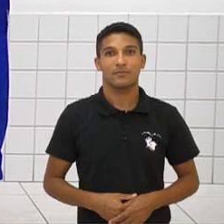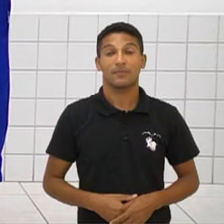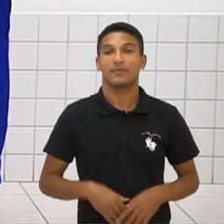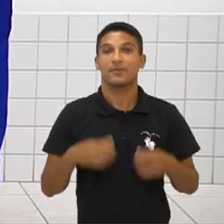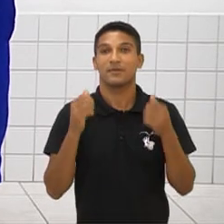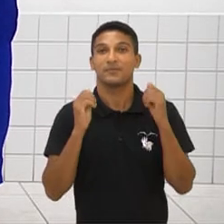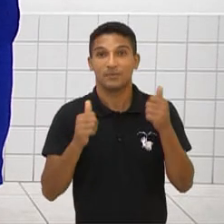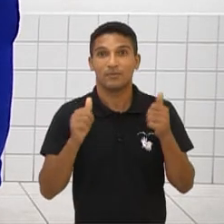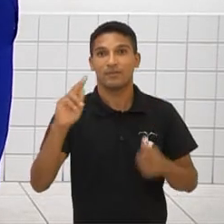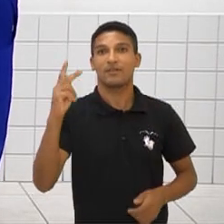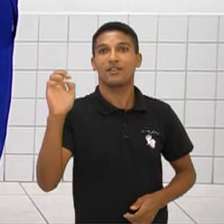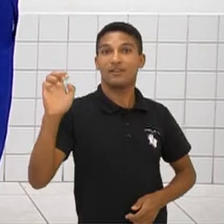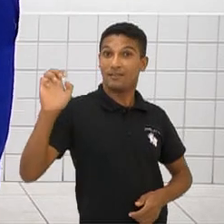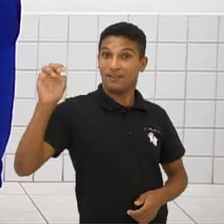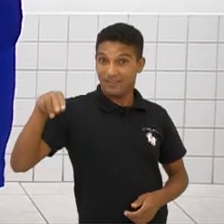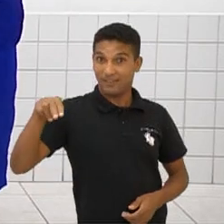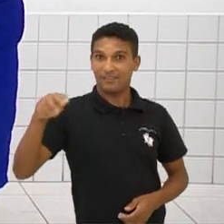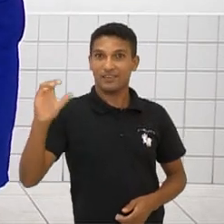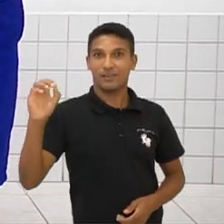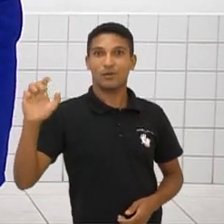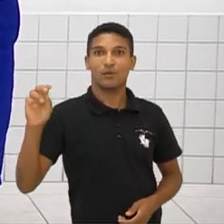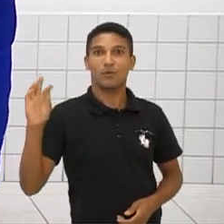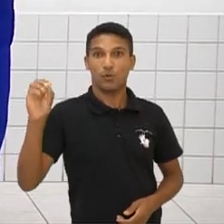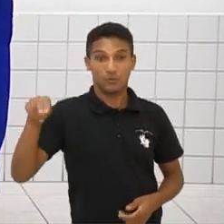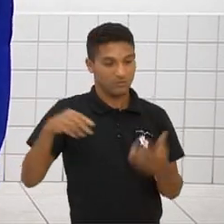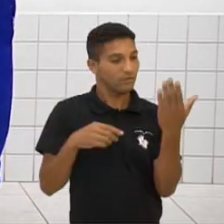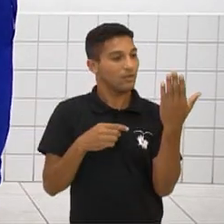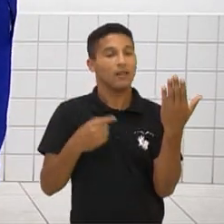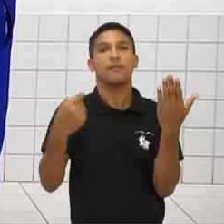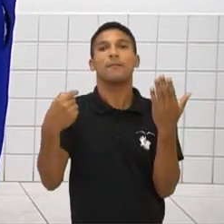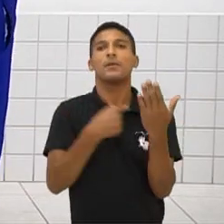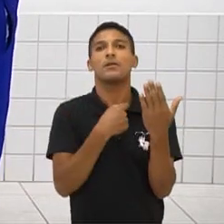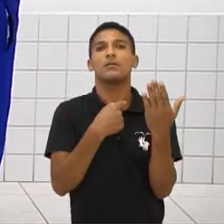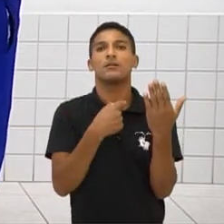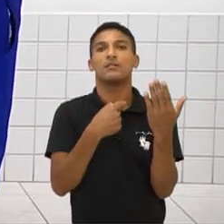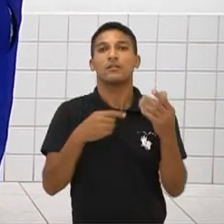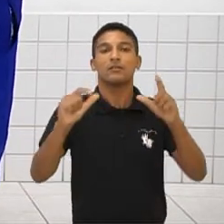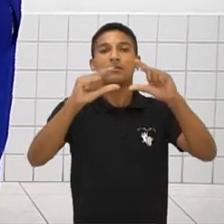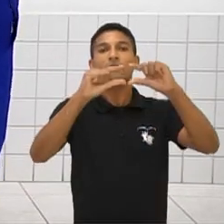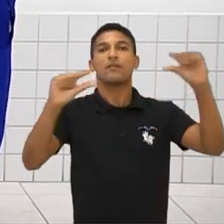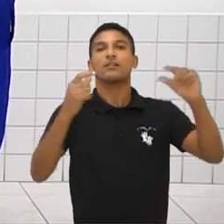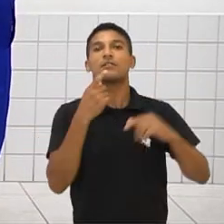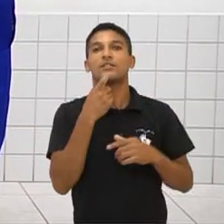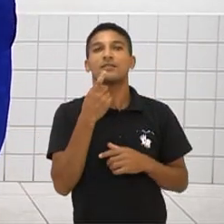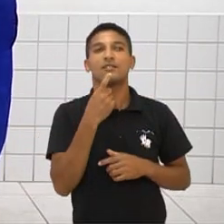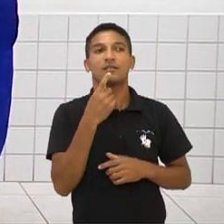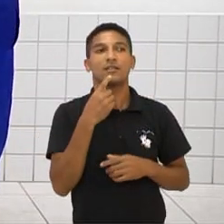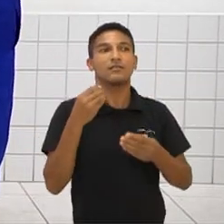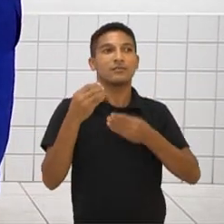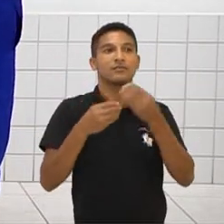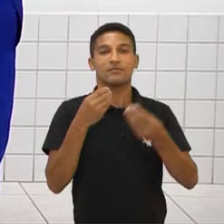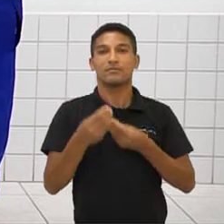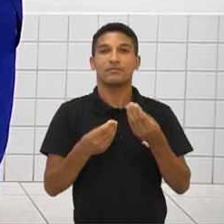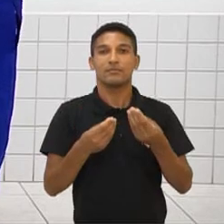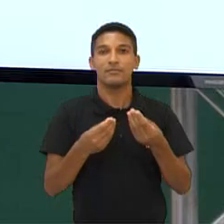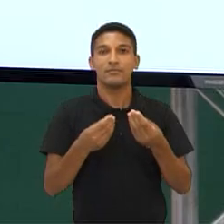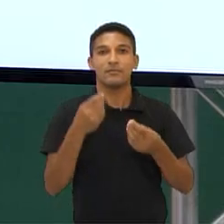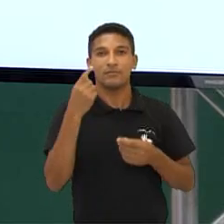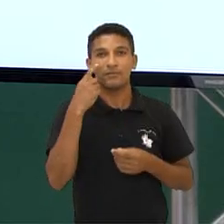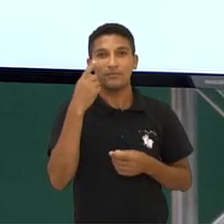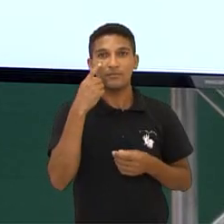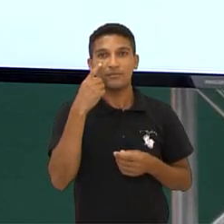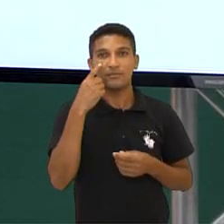Bom, a Ellen Couto, aqui diretamente no aplicativo, ela me pergunta sobre a expressão I'm blue, se ela funciona como uma expressão idiomática.